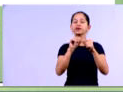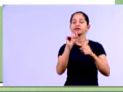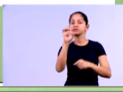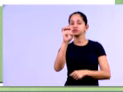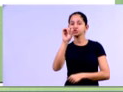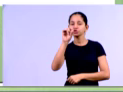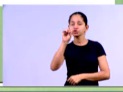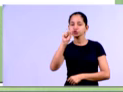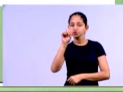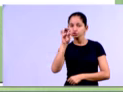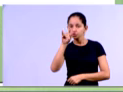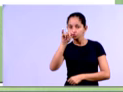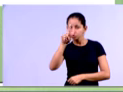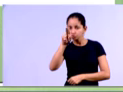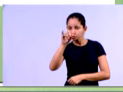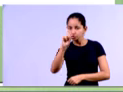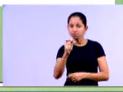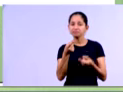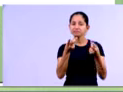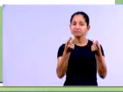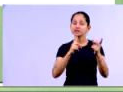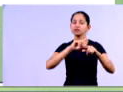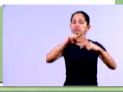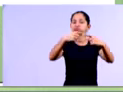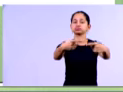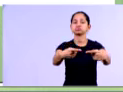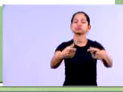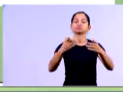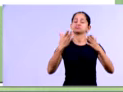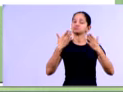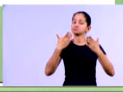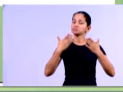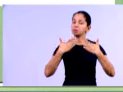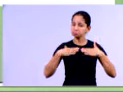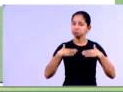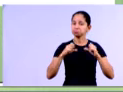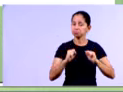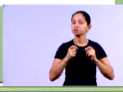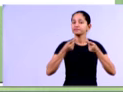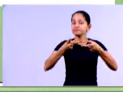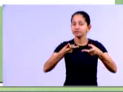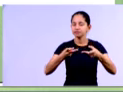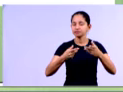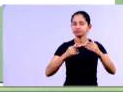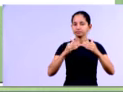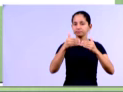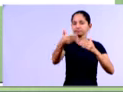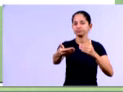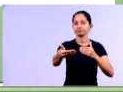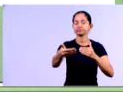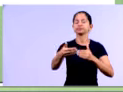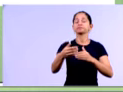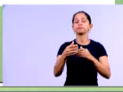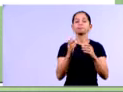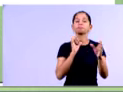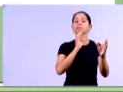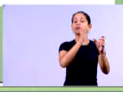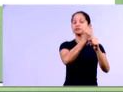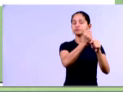Pode ser mercadorias aí, né, para revenda, tá? Então, você vê aí que somando aqui 38,36% e 27